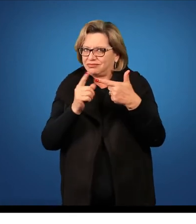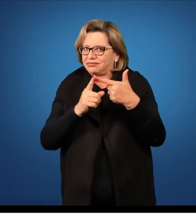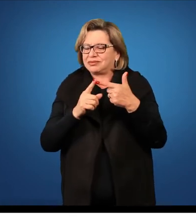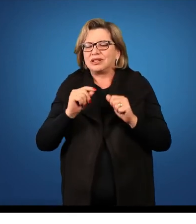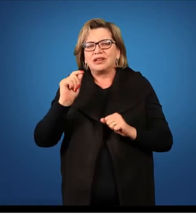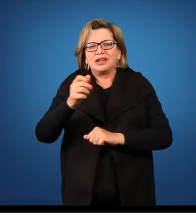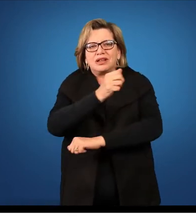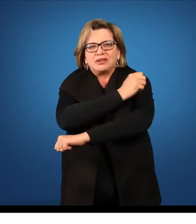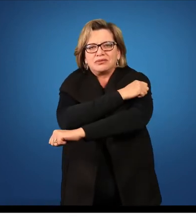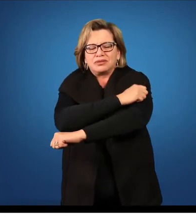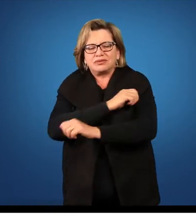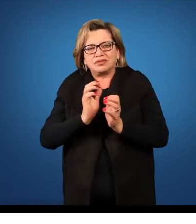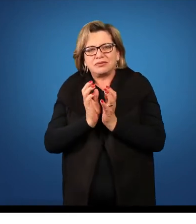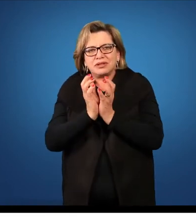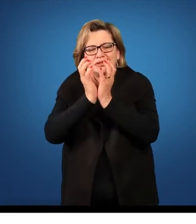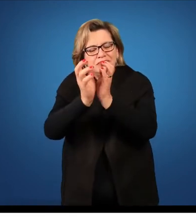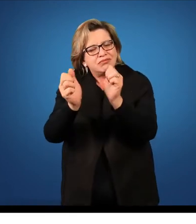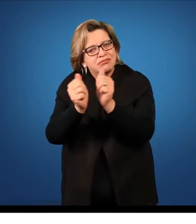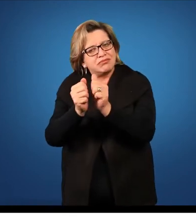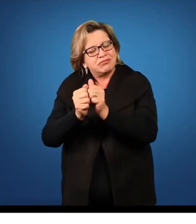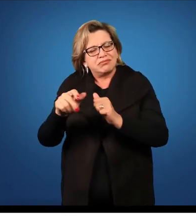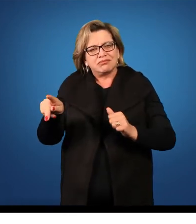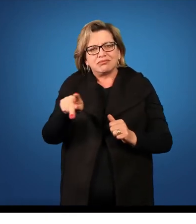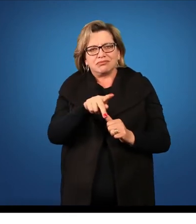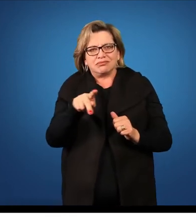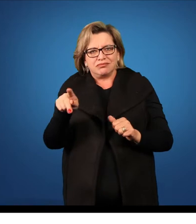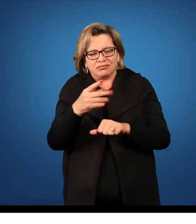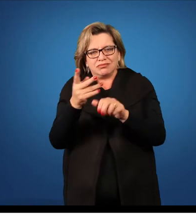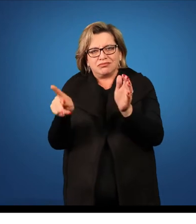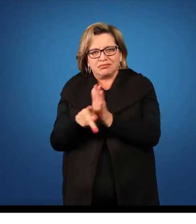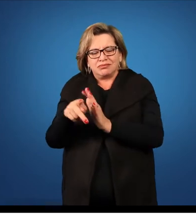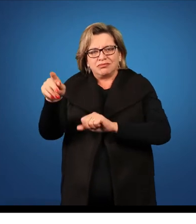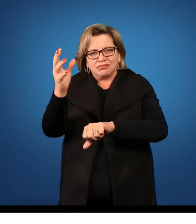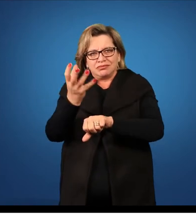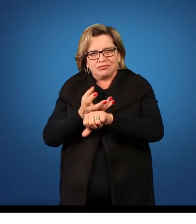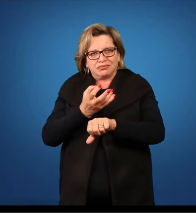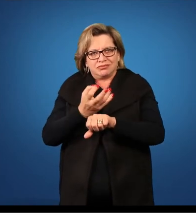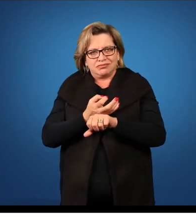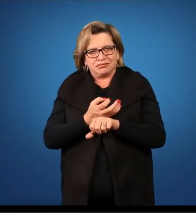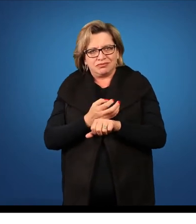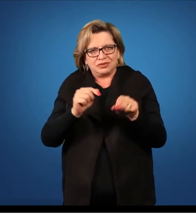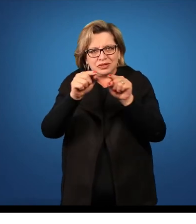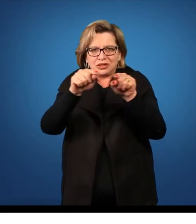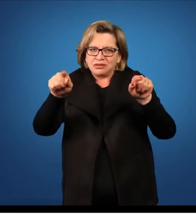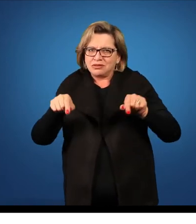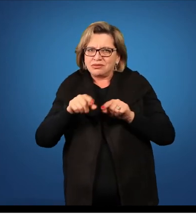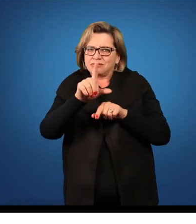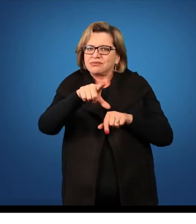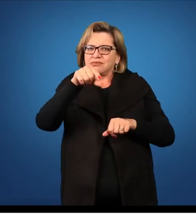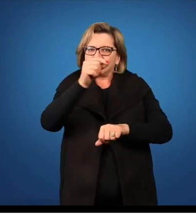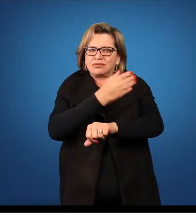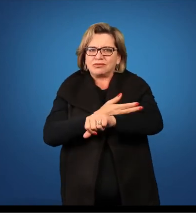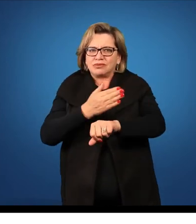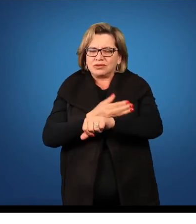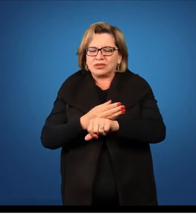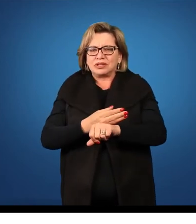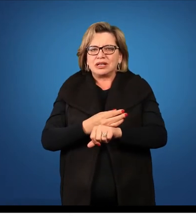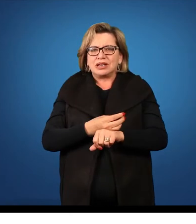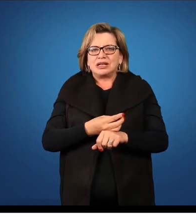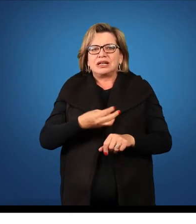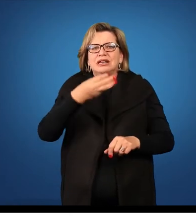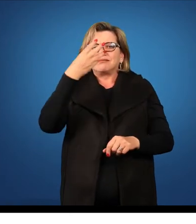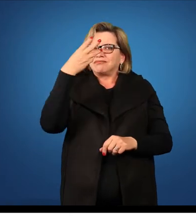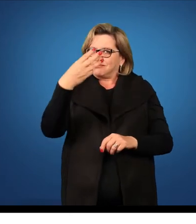o aluno vai coparticipar junto ao professor da disciplina na turma designada para o estágio, durante três aulas.